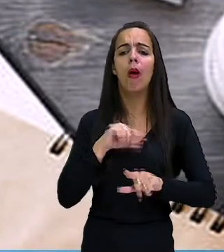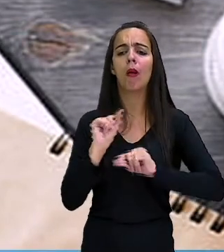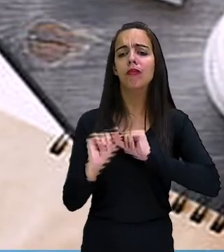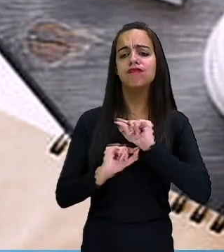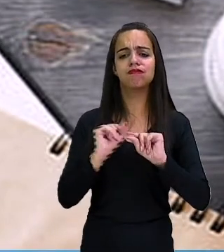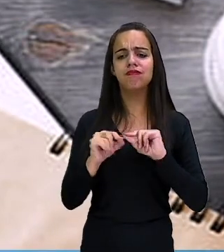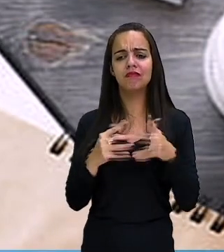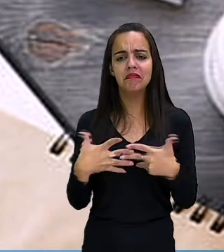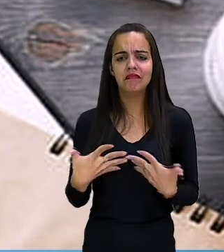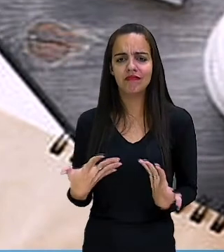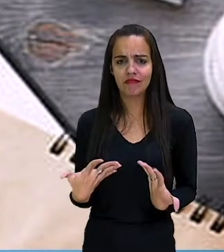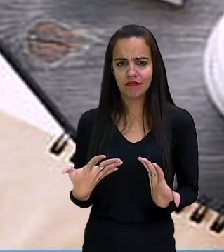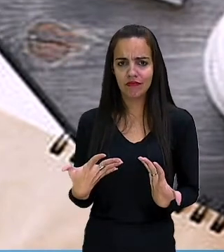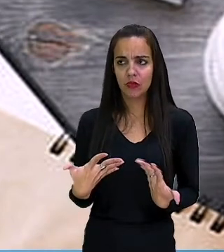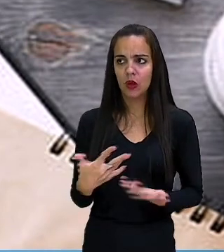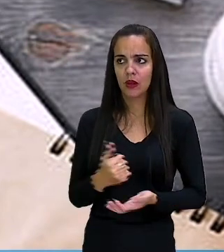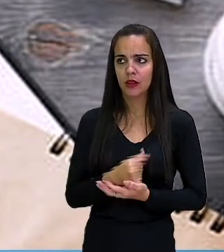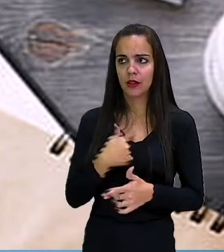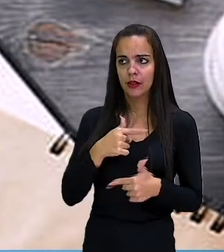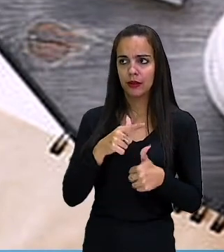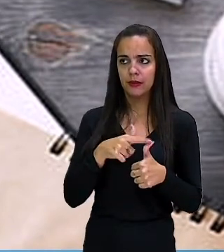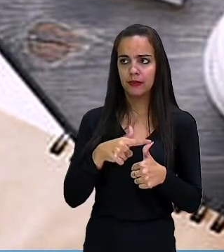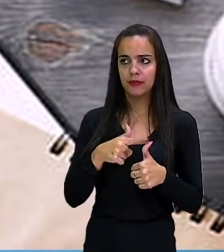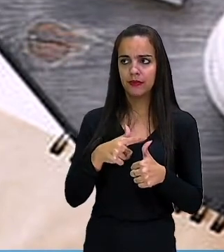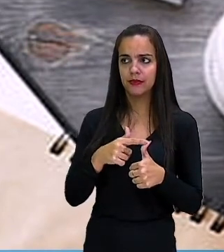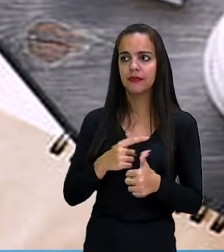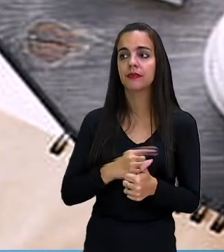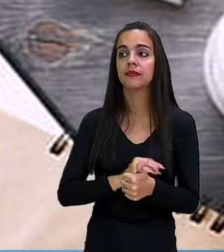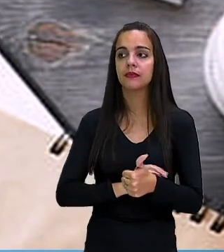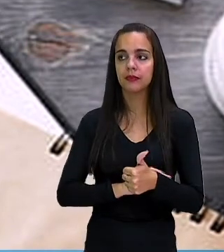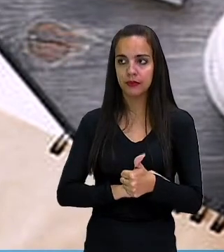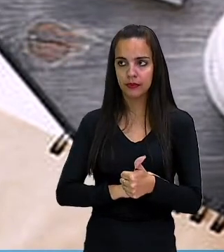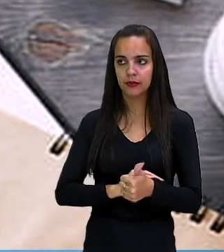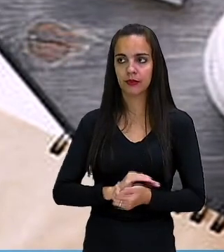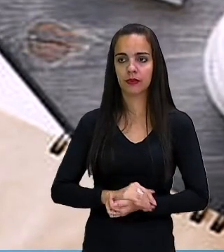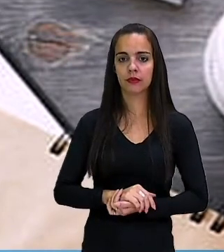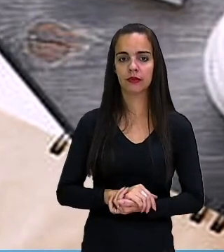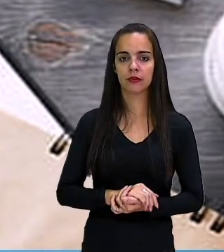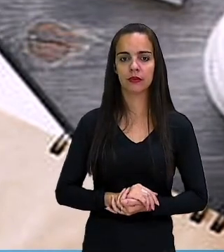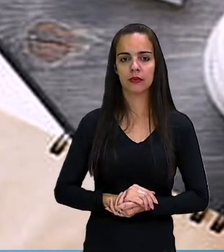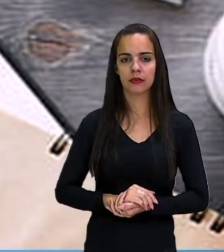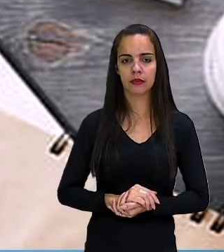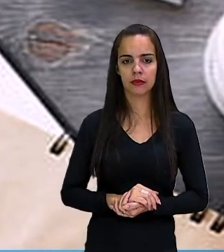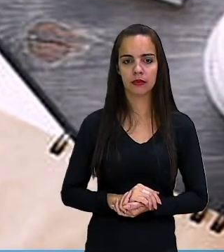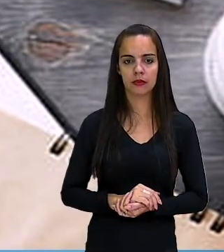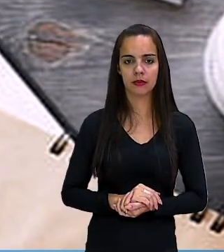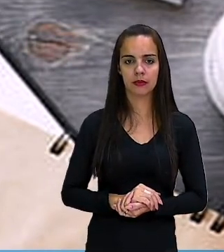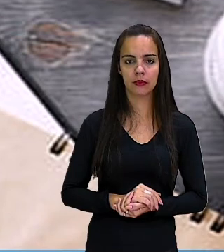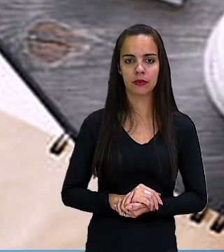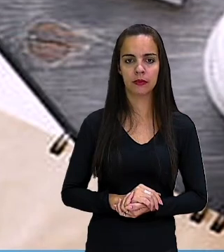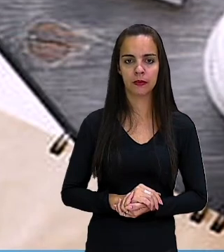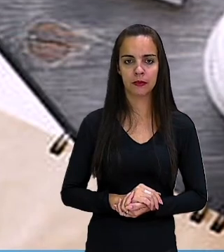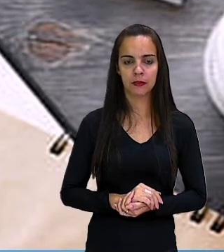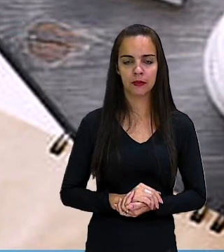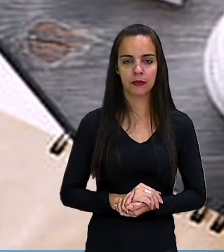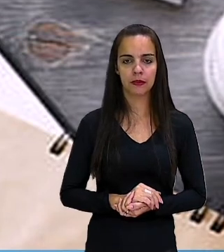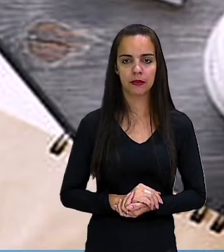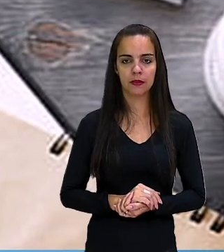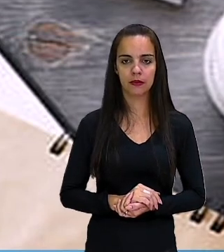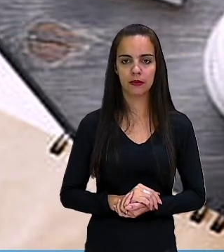1 ali. The deduction or conclusion that something is true.